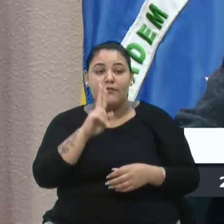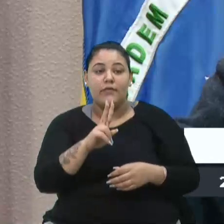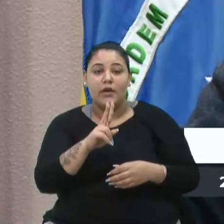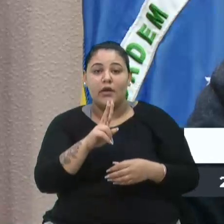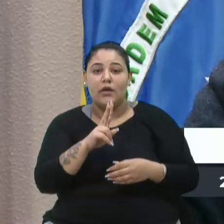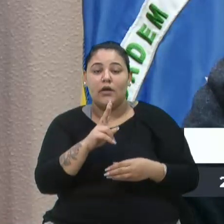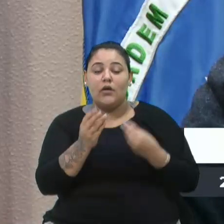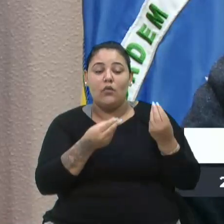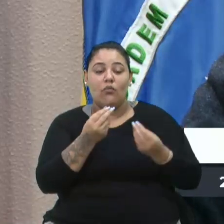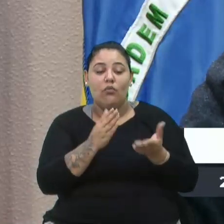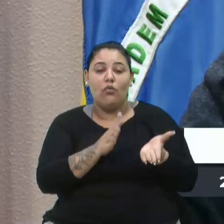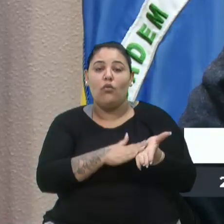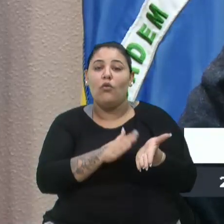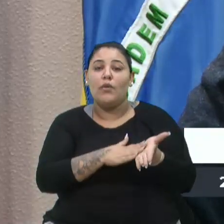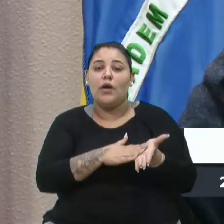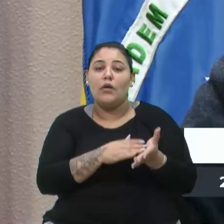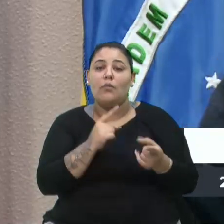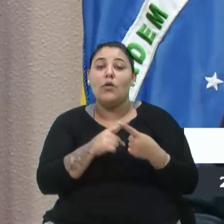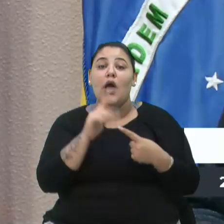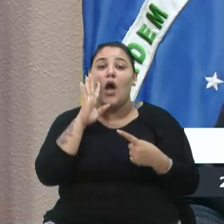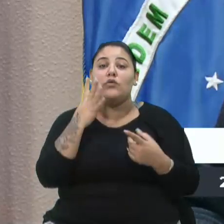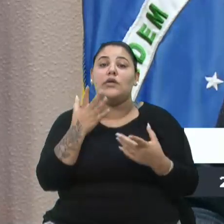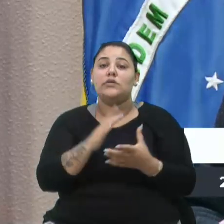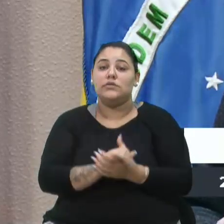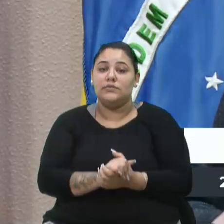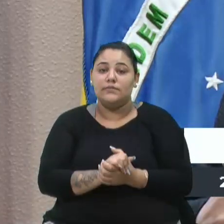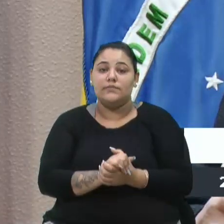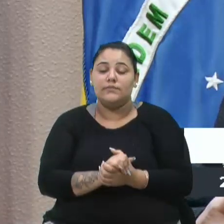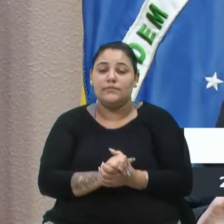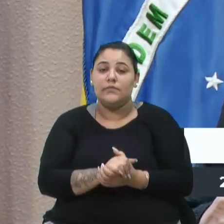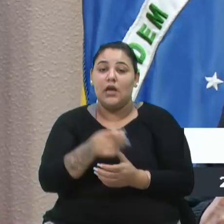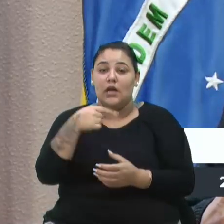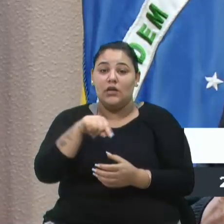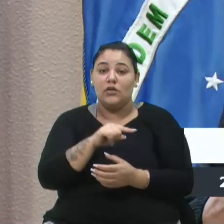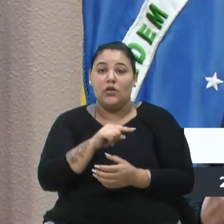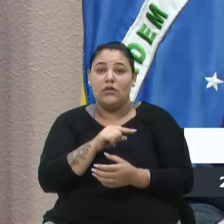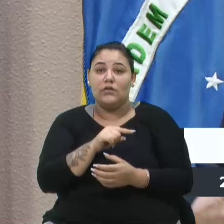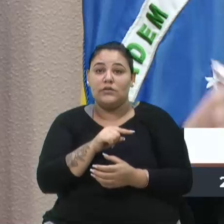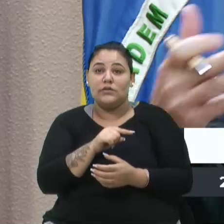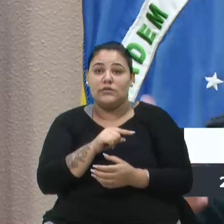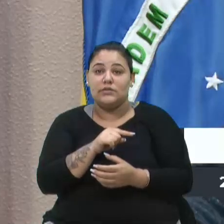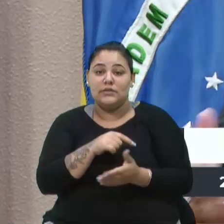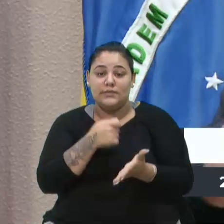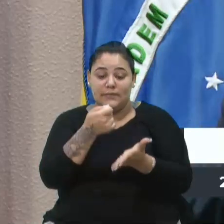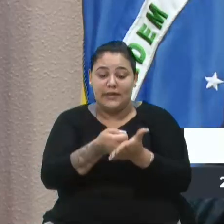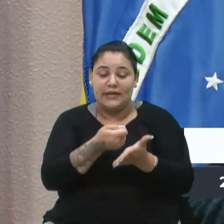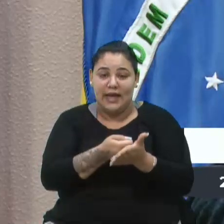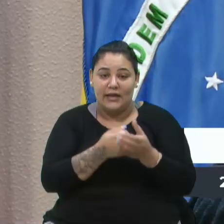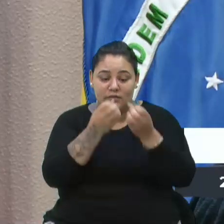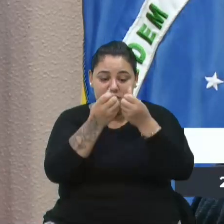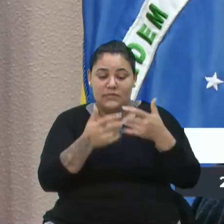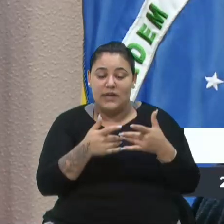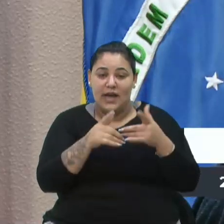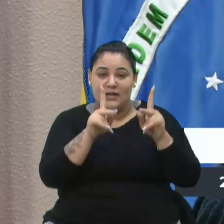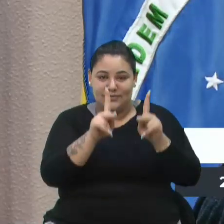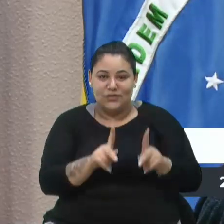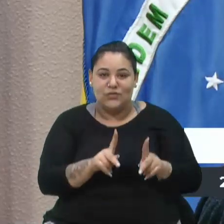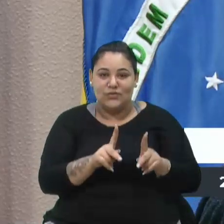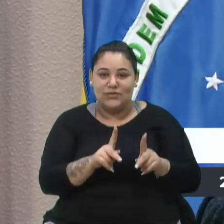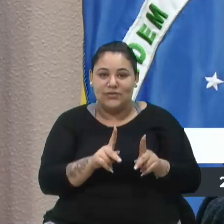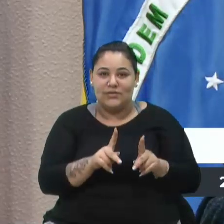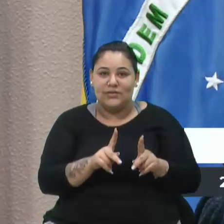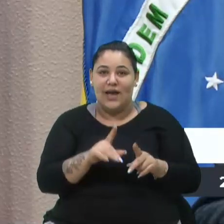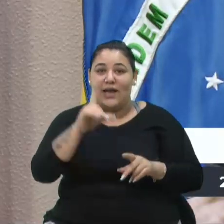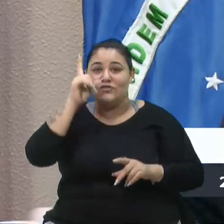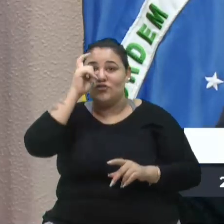o porquê disso que tem acontecido. E nós temos, de uma certa forma, tentado explicar às pessoas essa